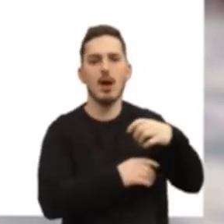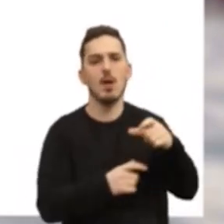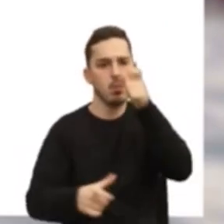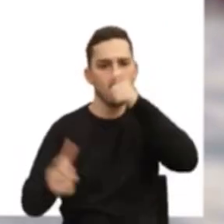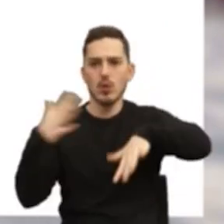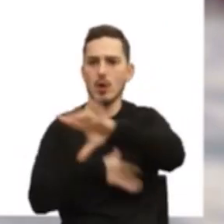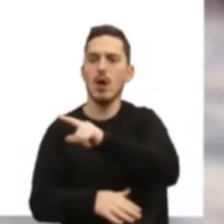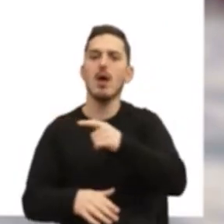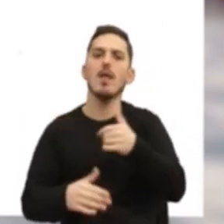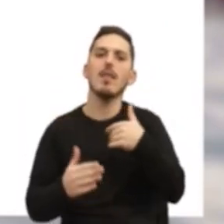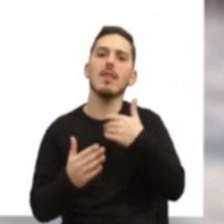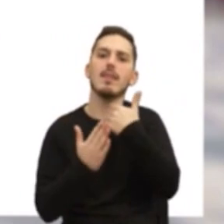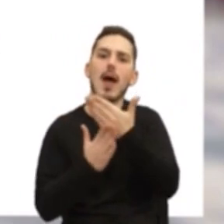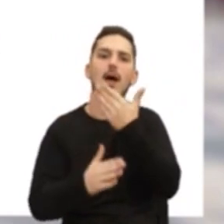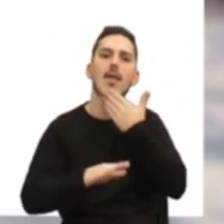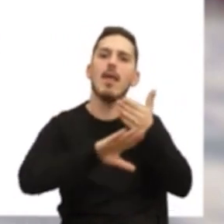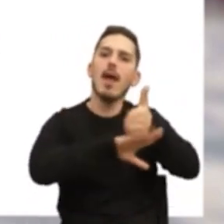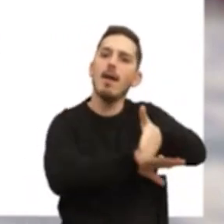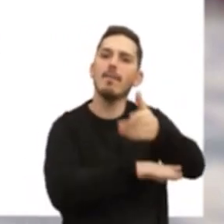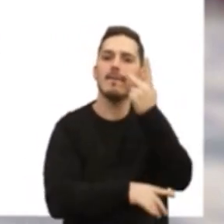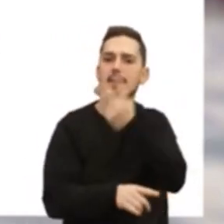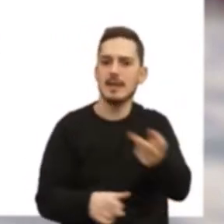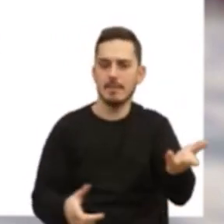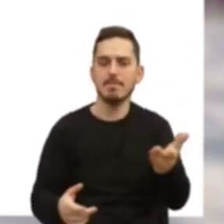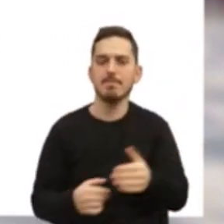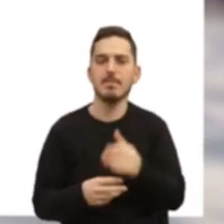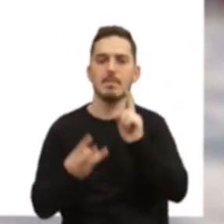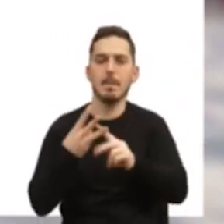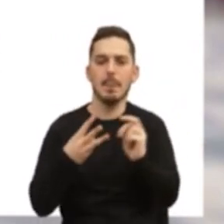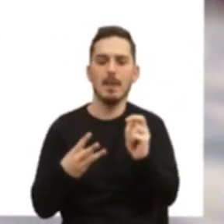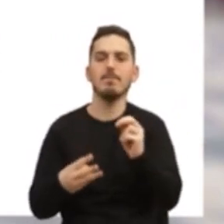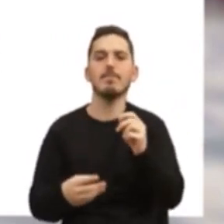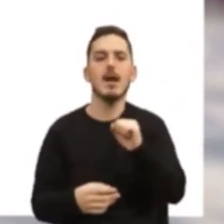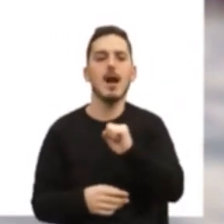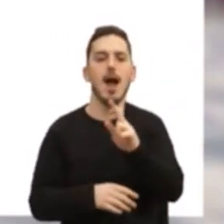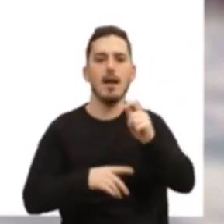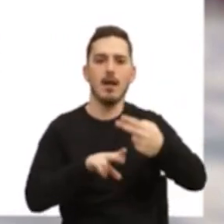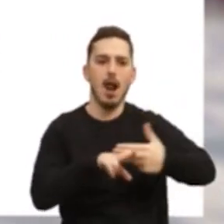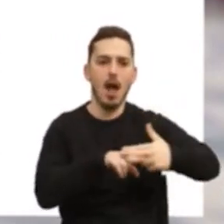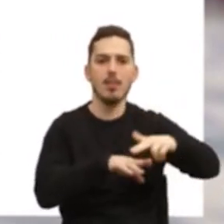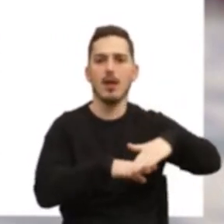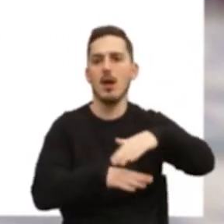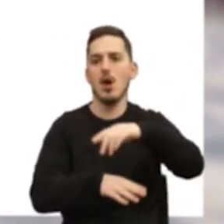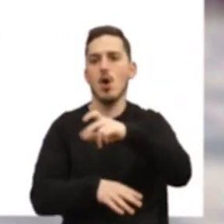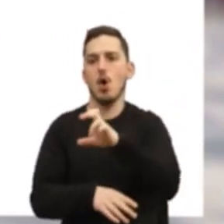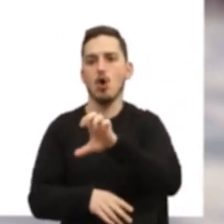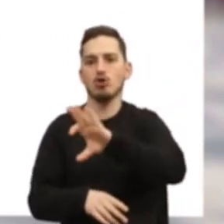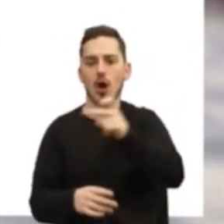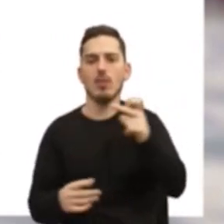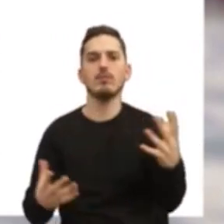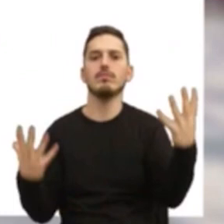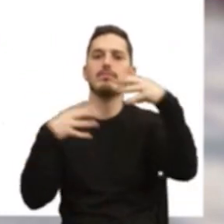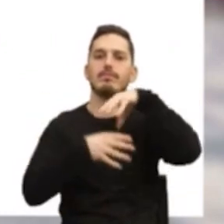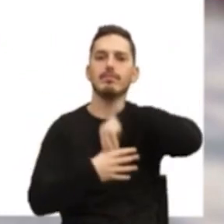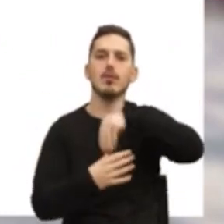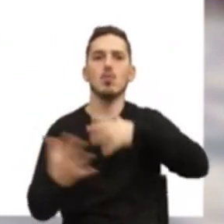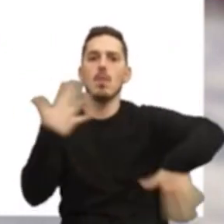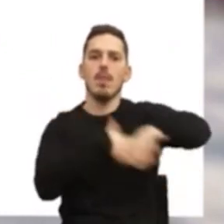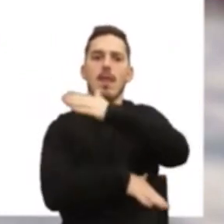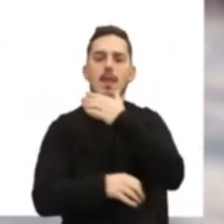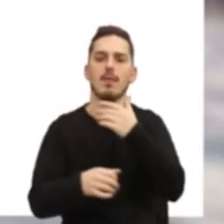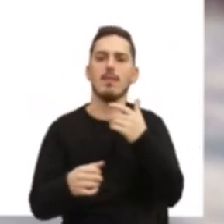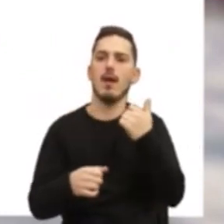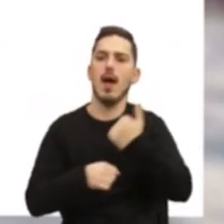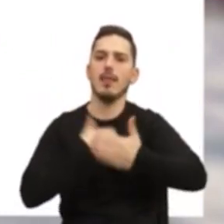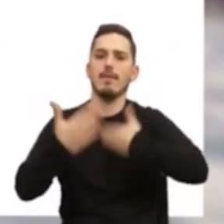facilitando o seu acesso a visitantes. Ponto 3, integrar a Gare Marítima de Alcântara e a Gare Rocha Condóbides em percursos de mobilidade ativa e na rede de